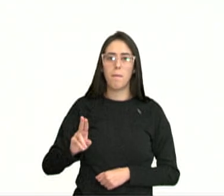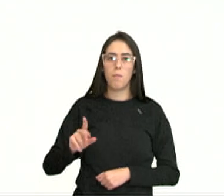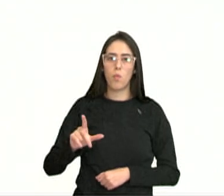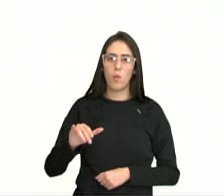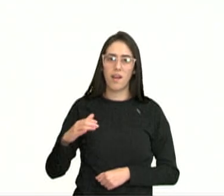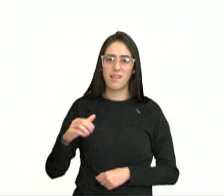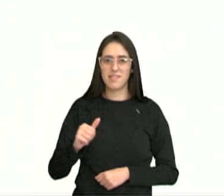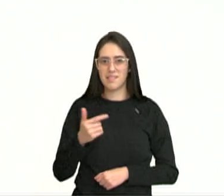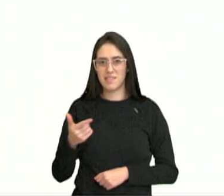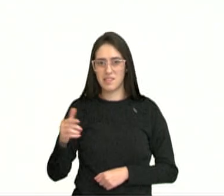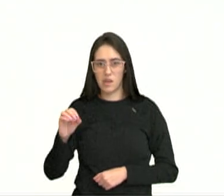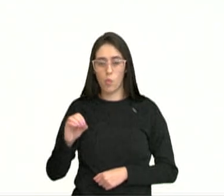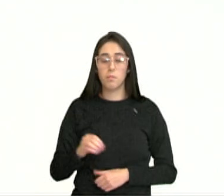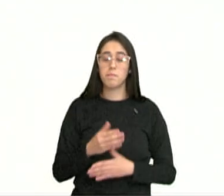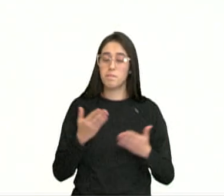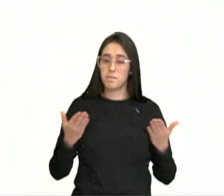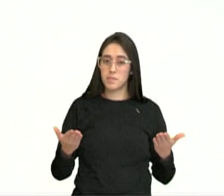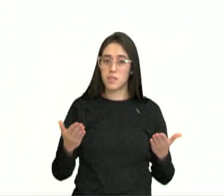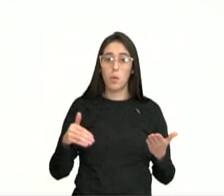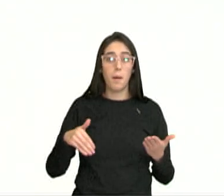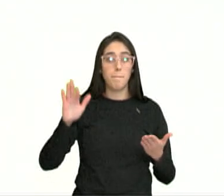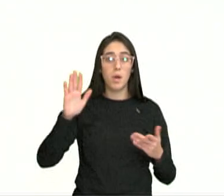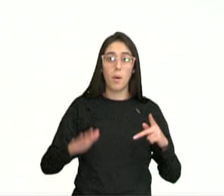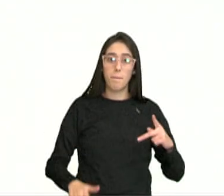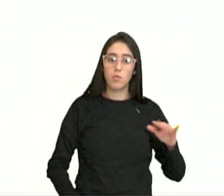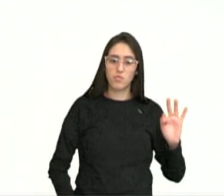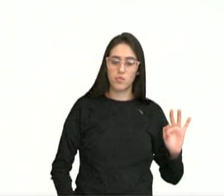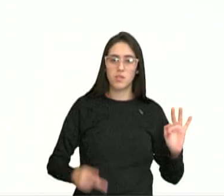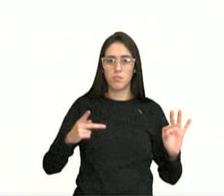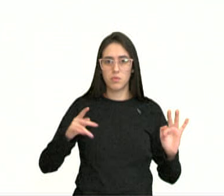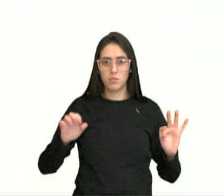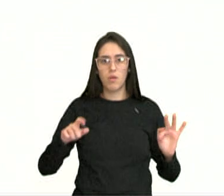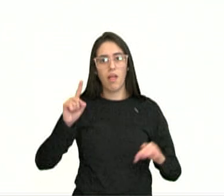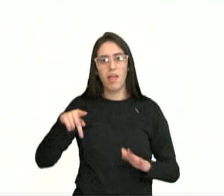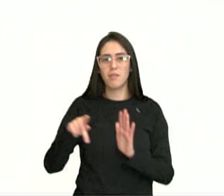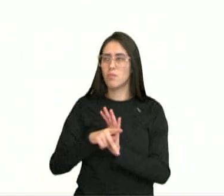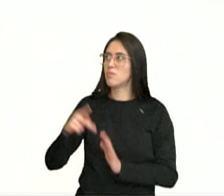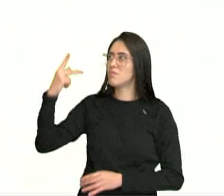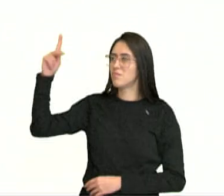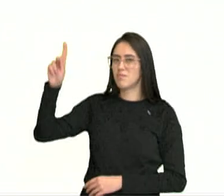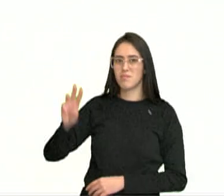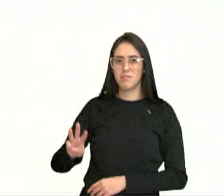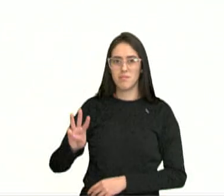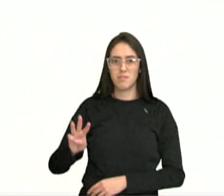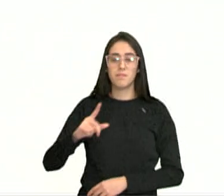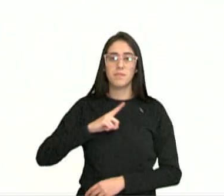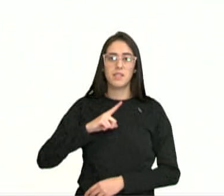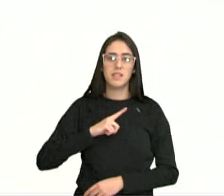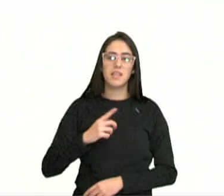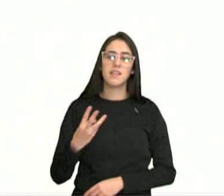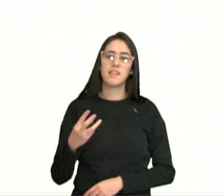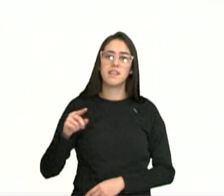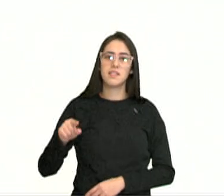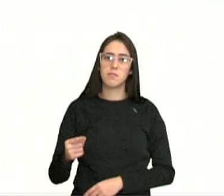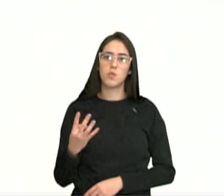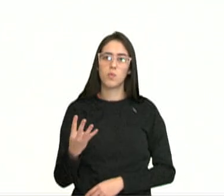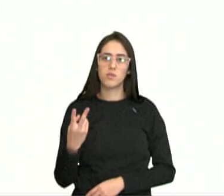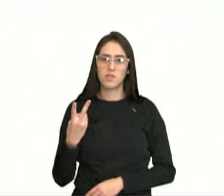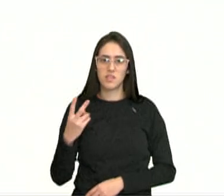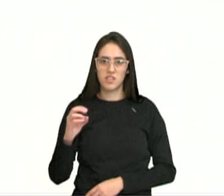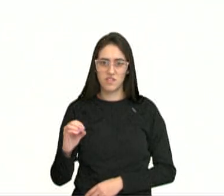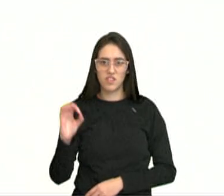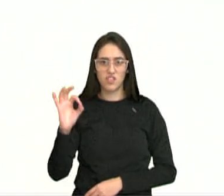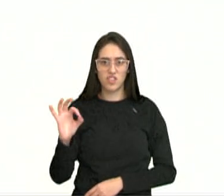Então, o maior ponto de fusão e de ebulição é do tungstênio. Ele tem um ponto de fusão de 3.420 e de ebulição de 5